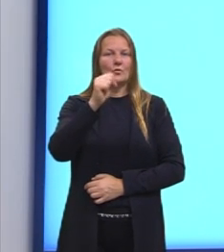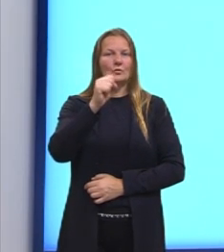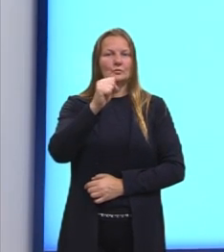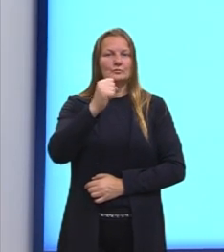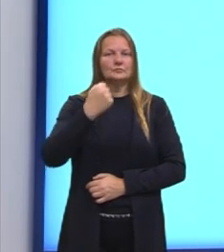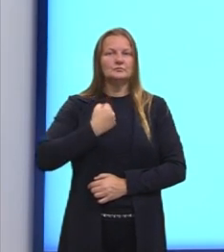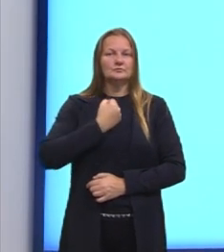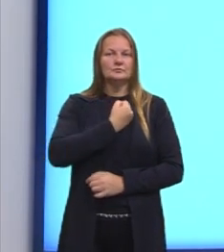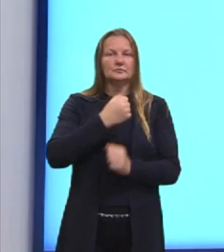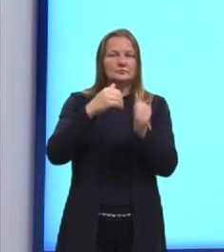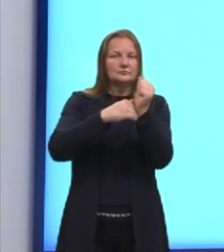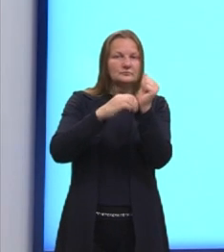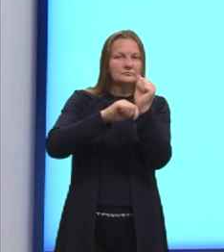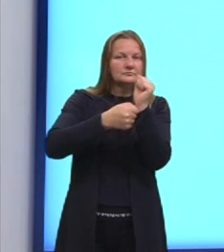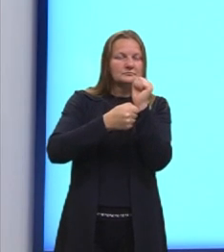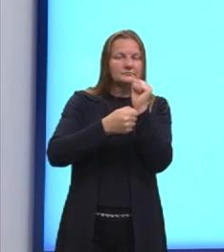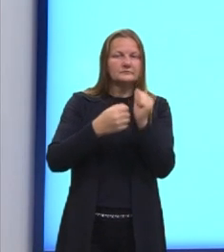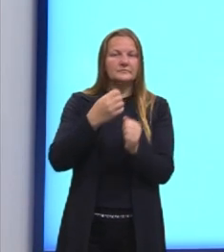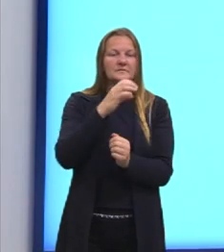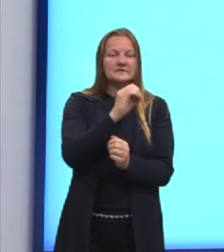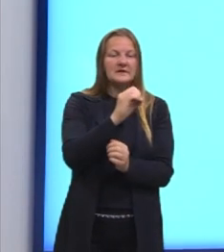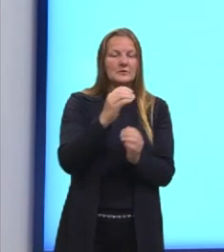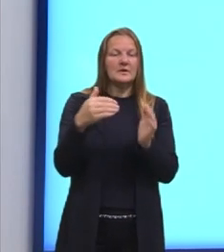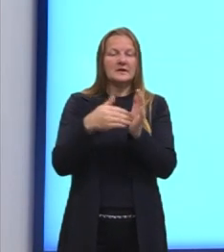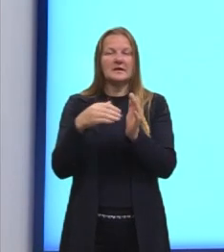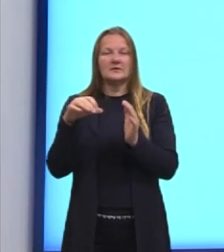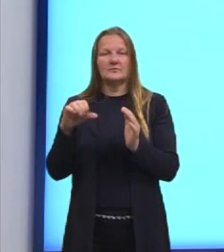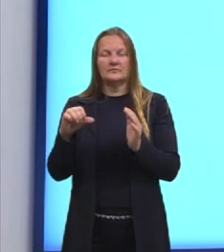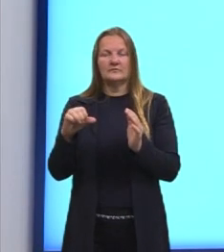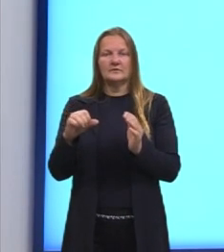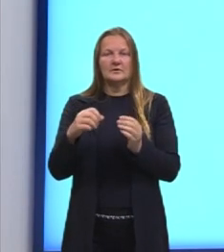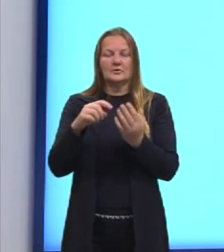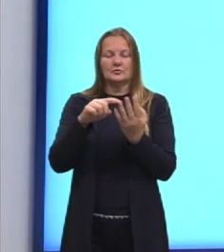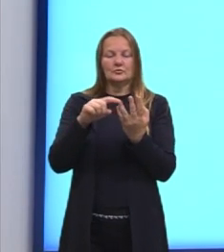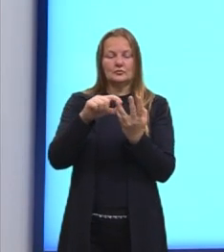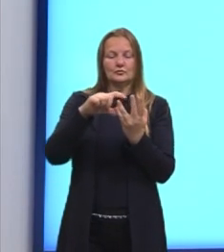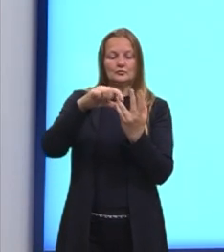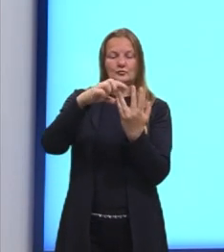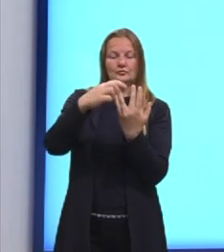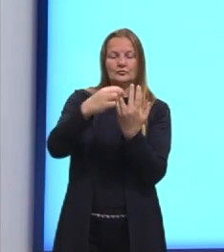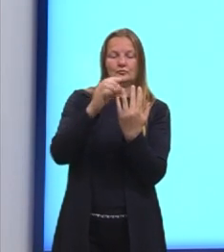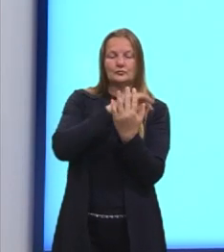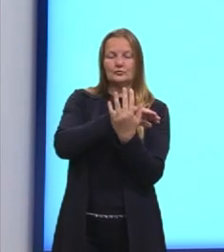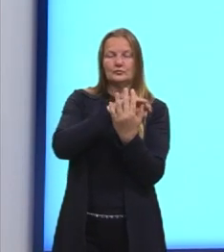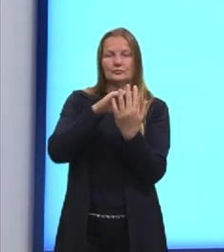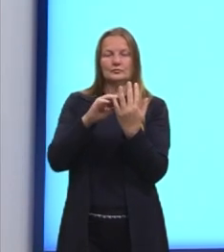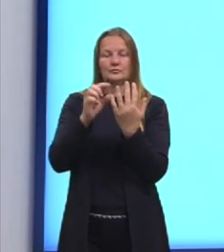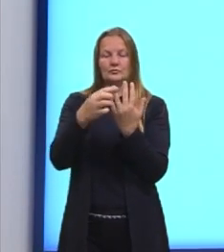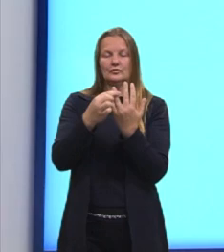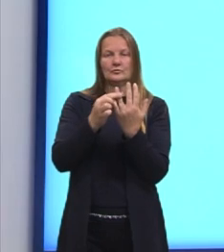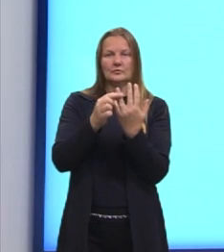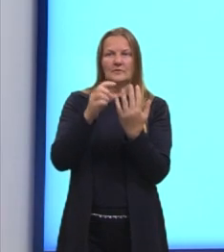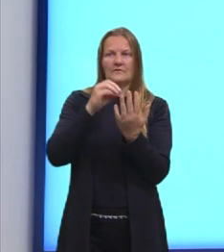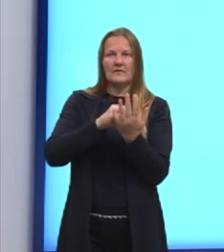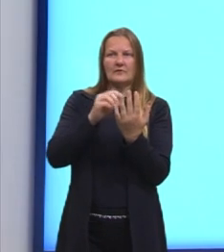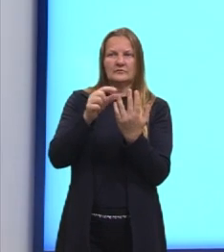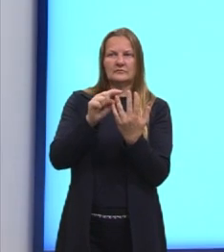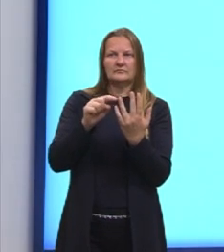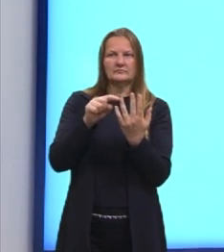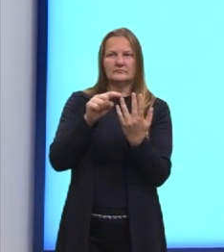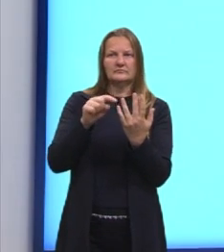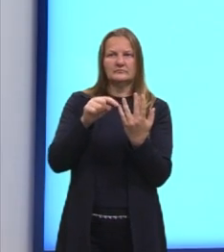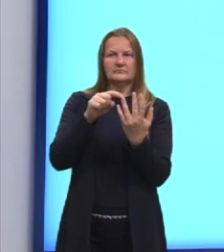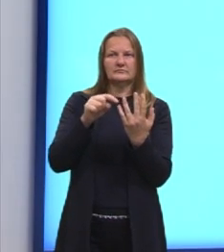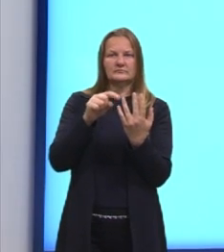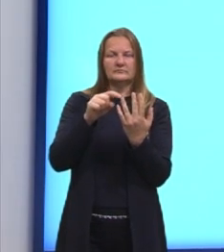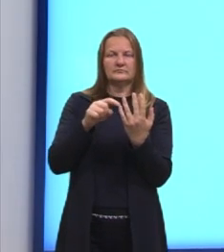na senha, são os números de 0 a 9, e eu esqueci os últimos 2. Se eu começar ali, né, seguindo a sequência